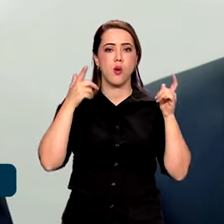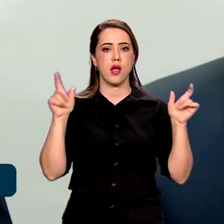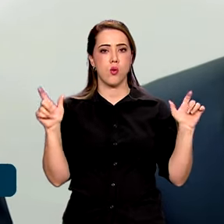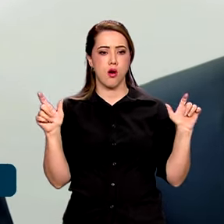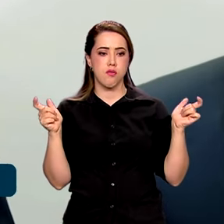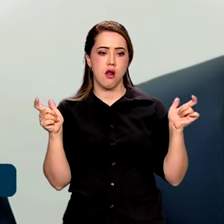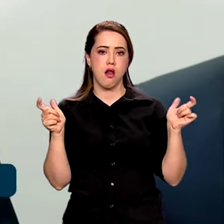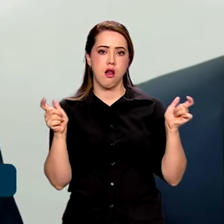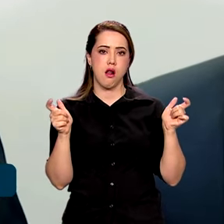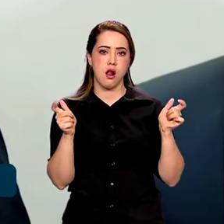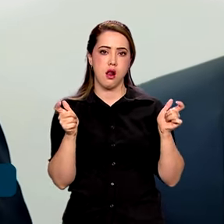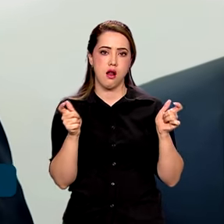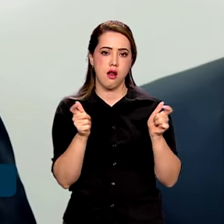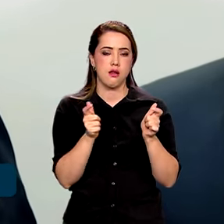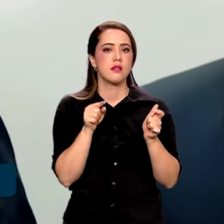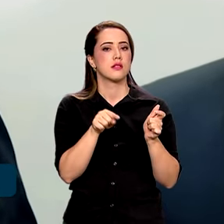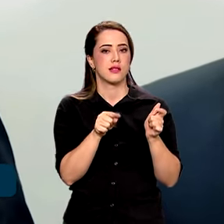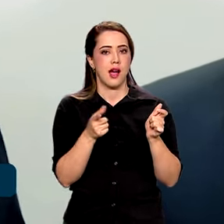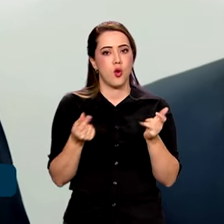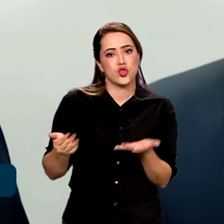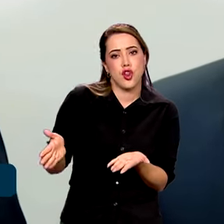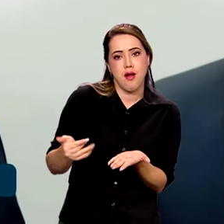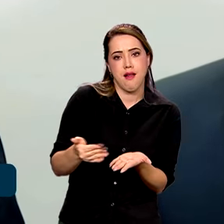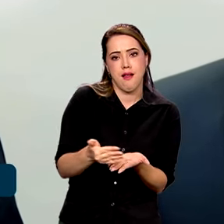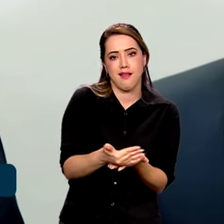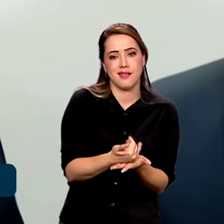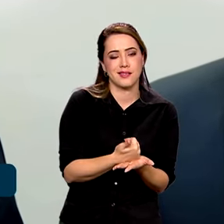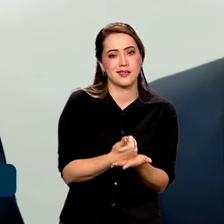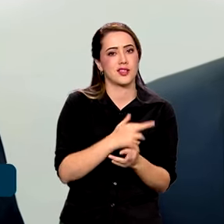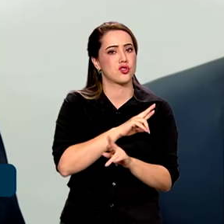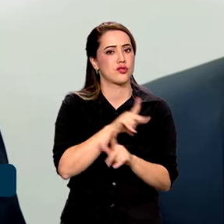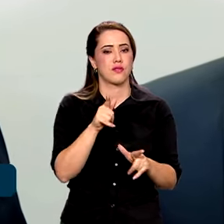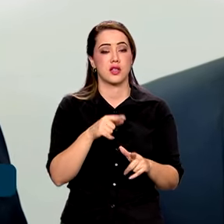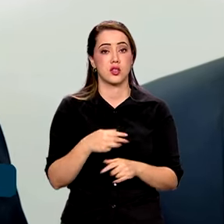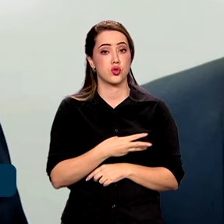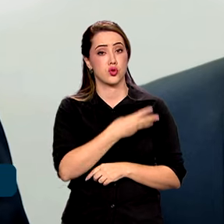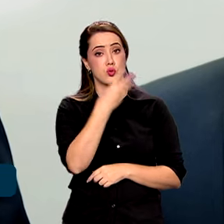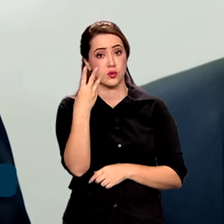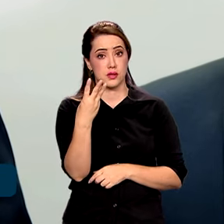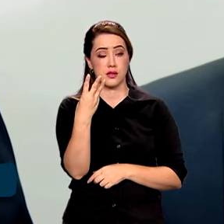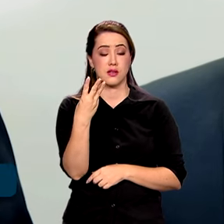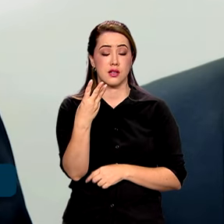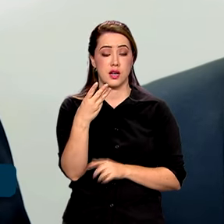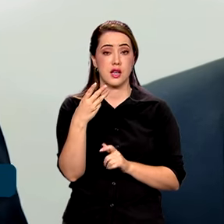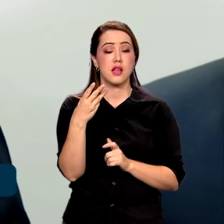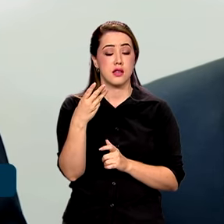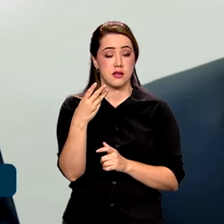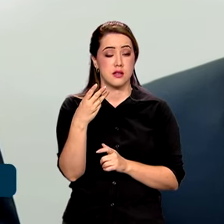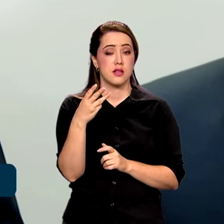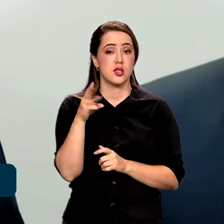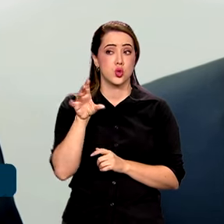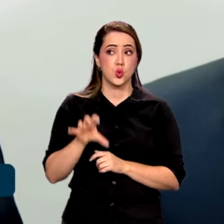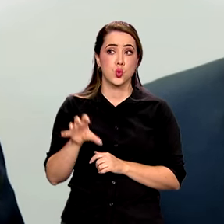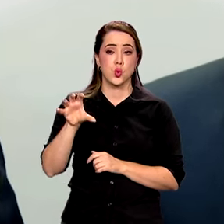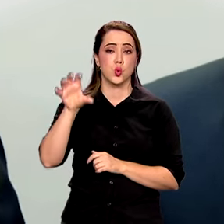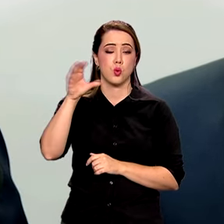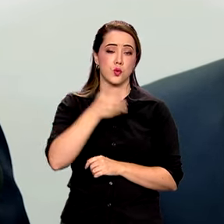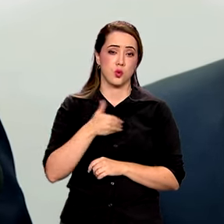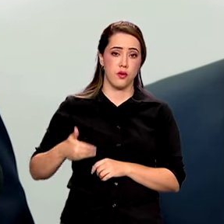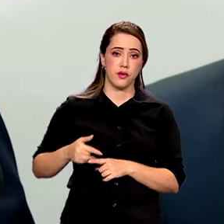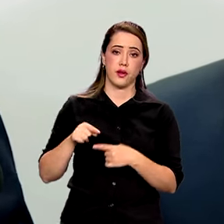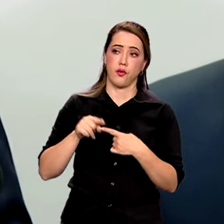correspondendo. Isso nas três esferas de governo. Nós temos que retomar a